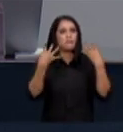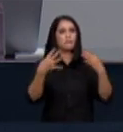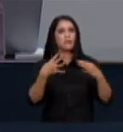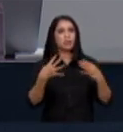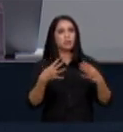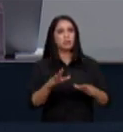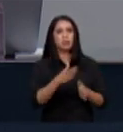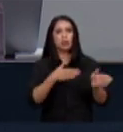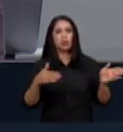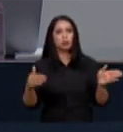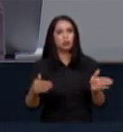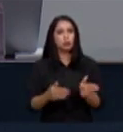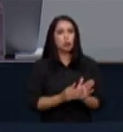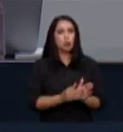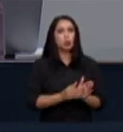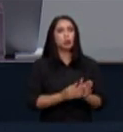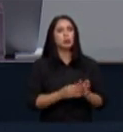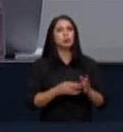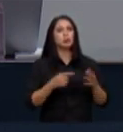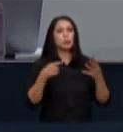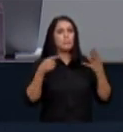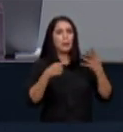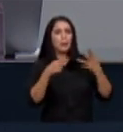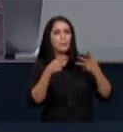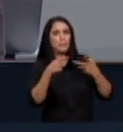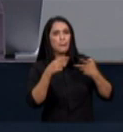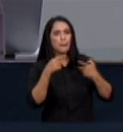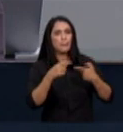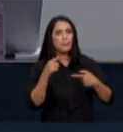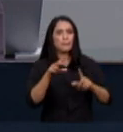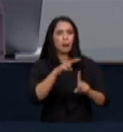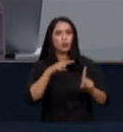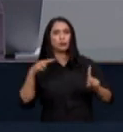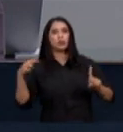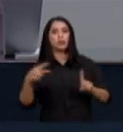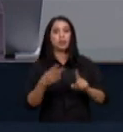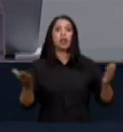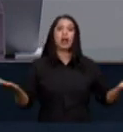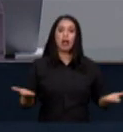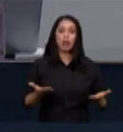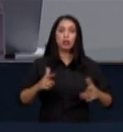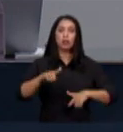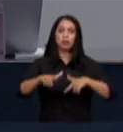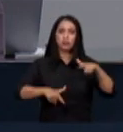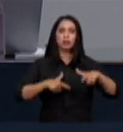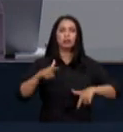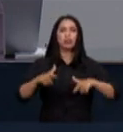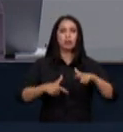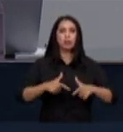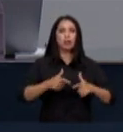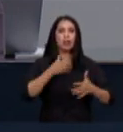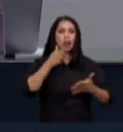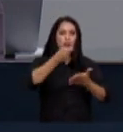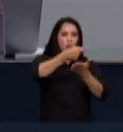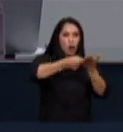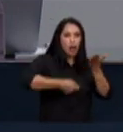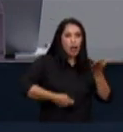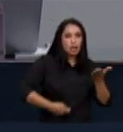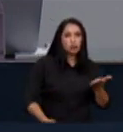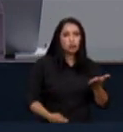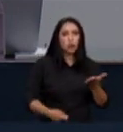a todos os pontos de vista agora o trabalho fica comigo de fazer um relatório